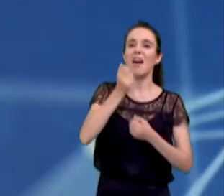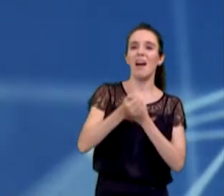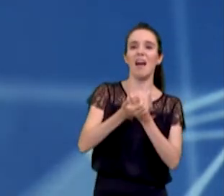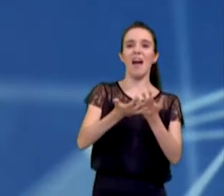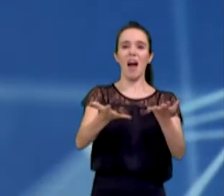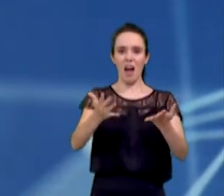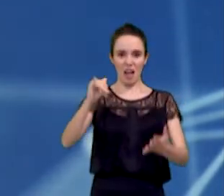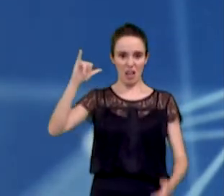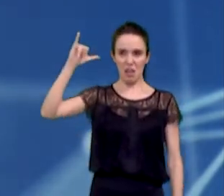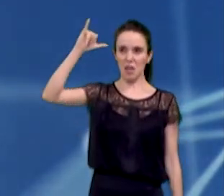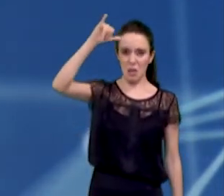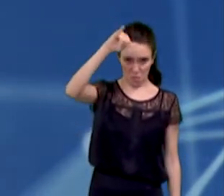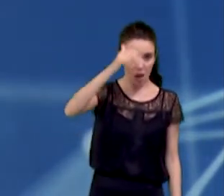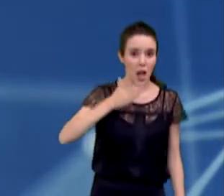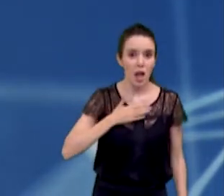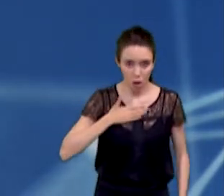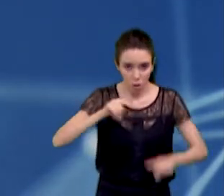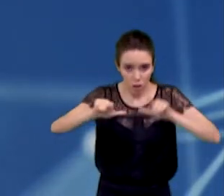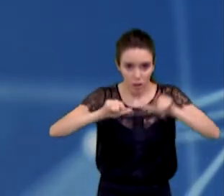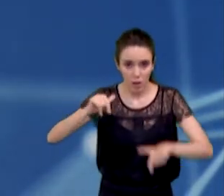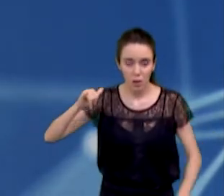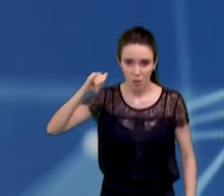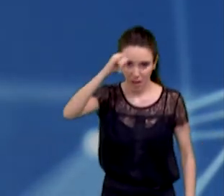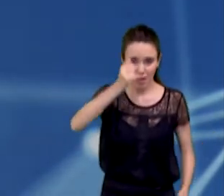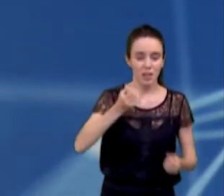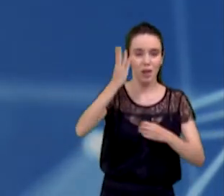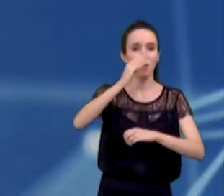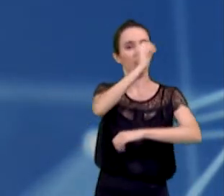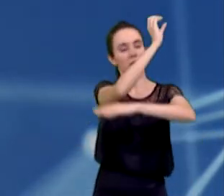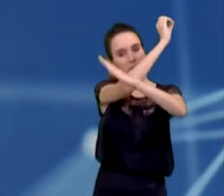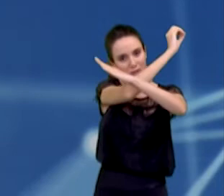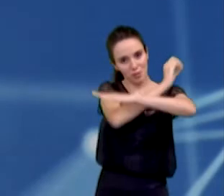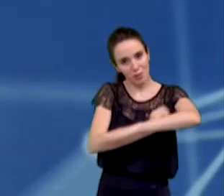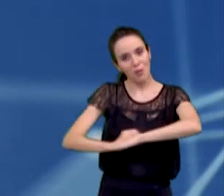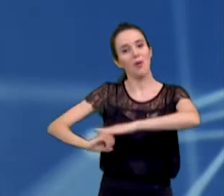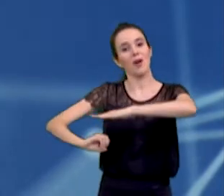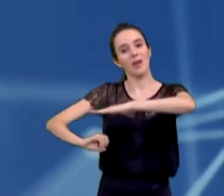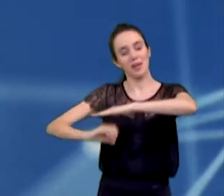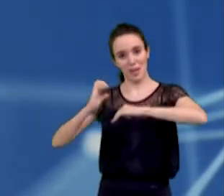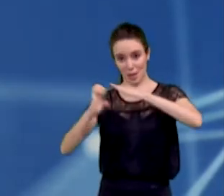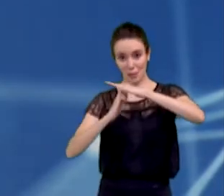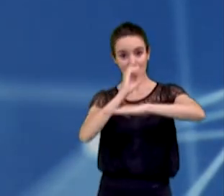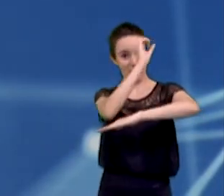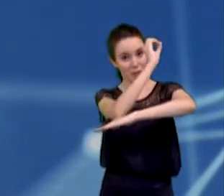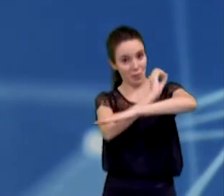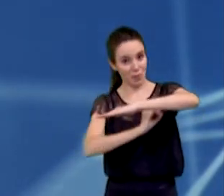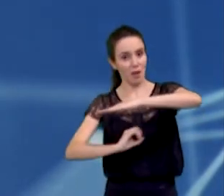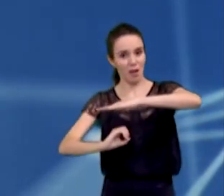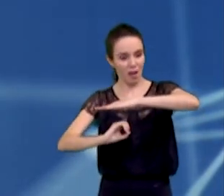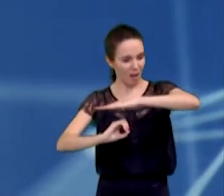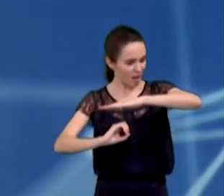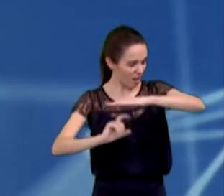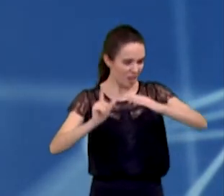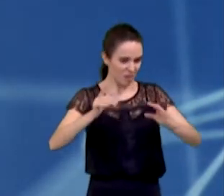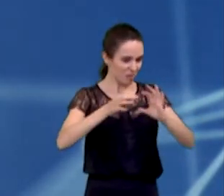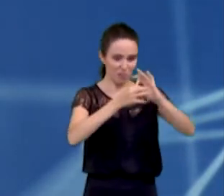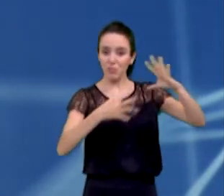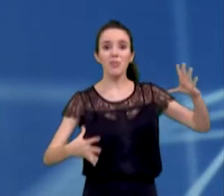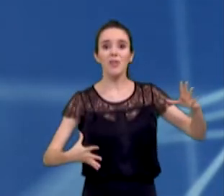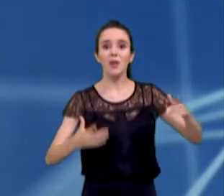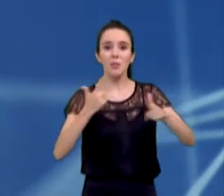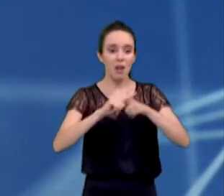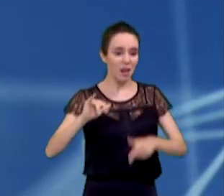a Embraer, a empresa na qual eu trabalho, para a norte-americana Boeing. Agora, o que a gente vê é prejuízo e demissão. Querem